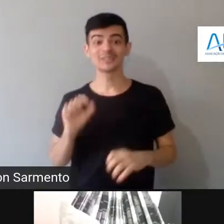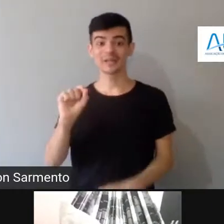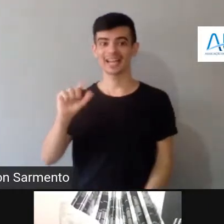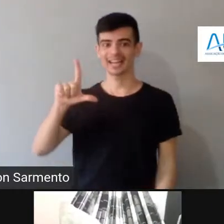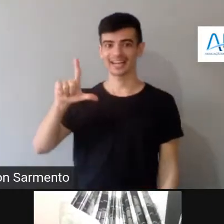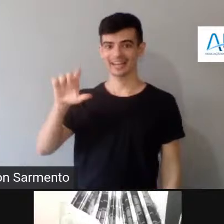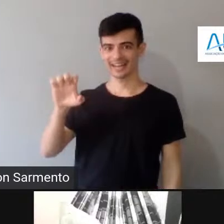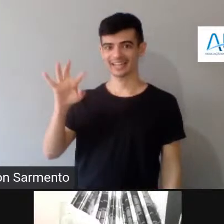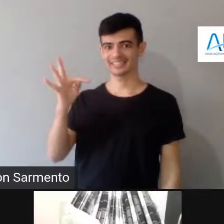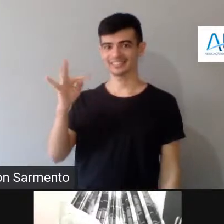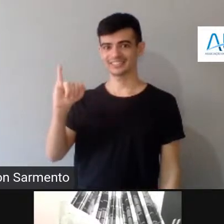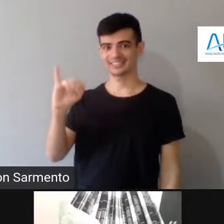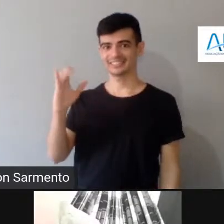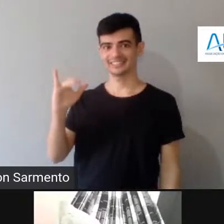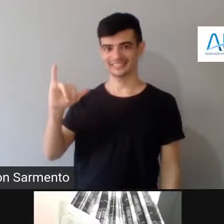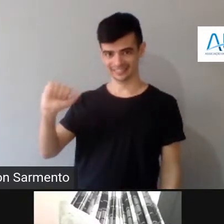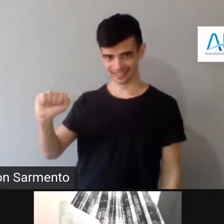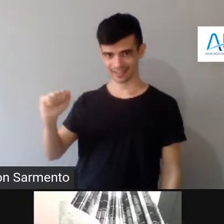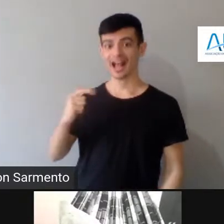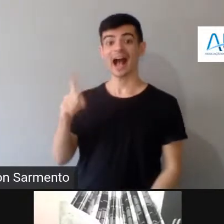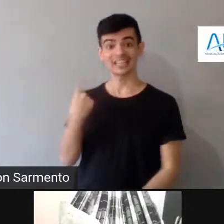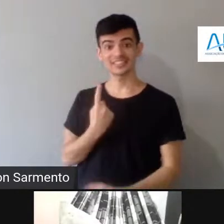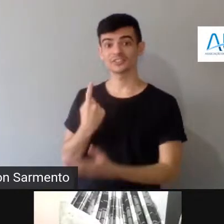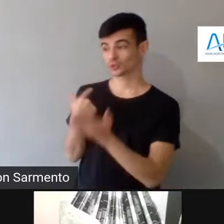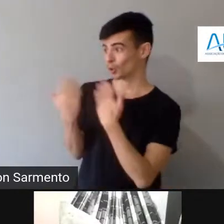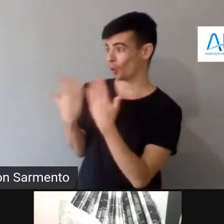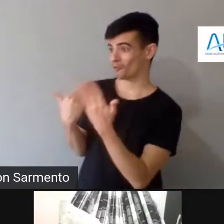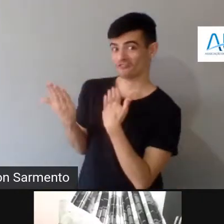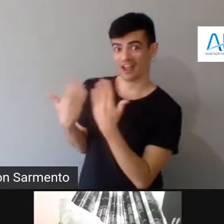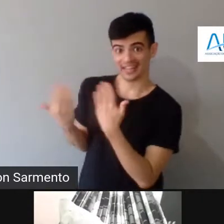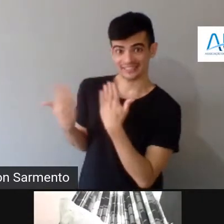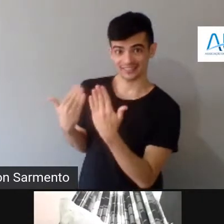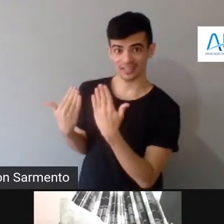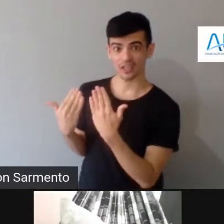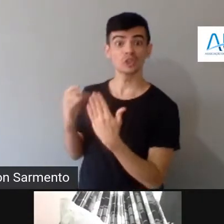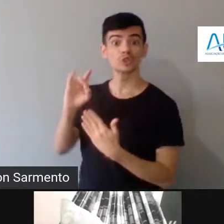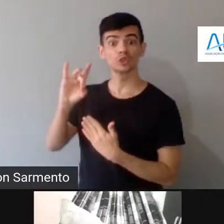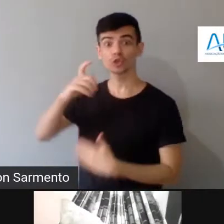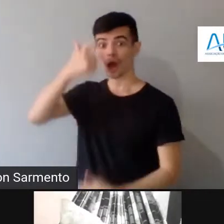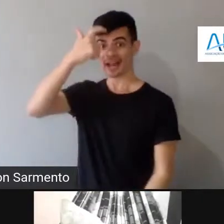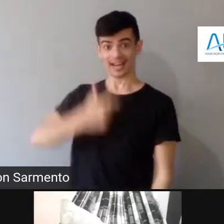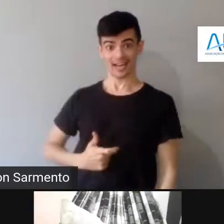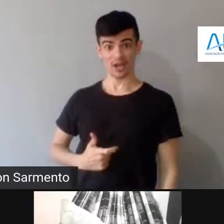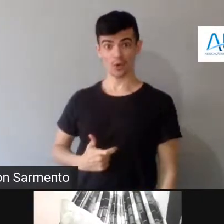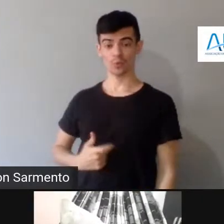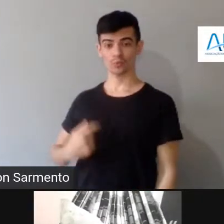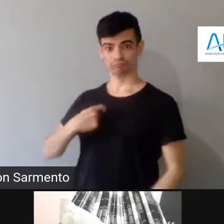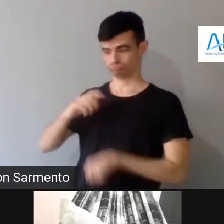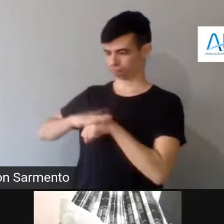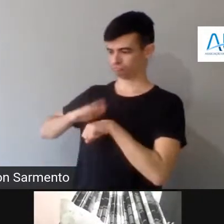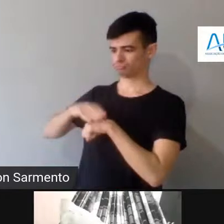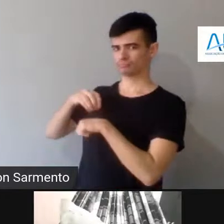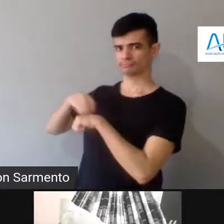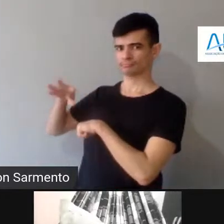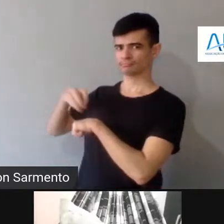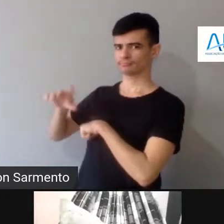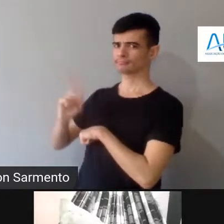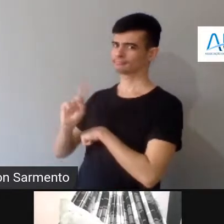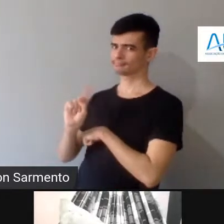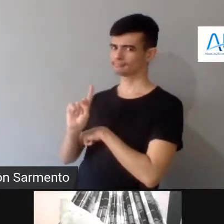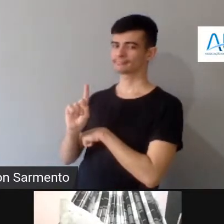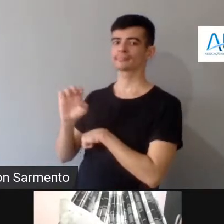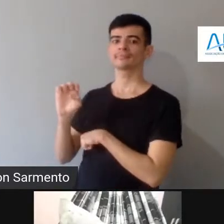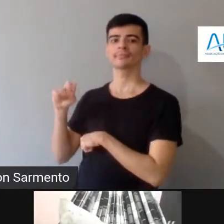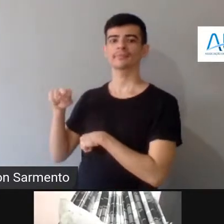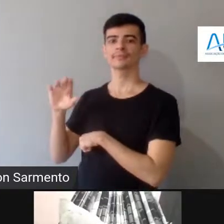só eu que falo, né? São os nossos encantados que falam também. E sempre estão nos ajudando, né? Por isso, a gente já também já